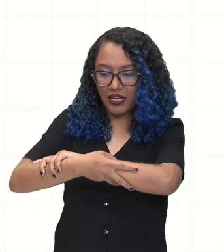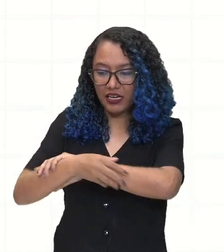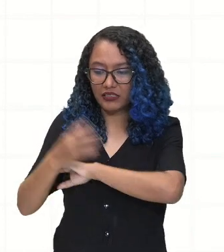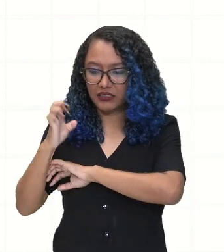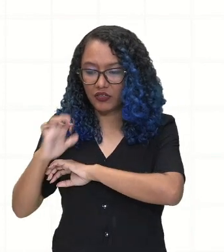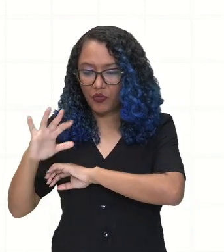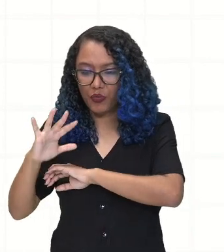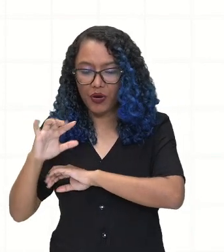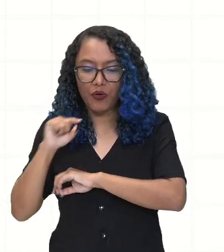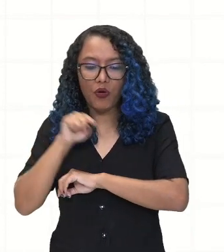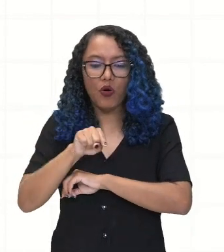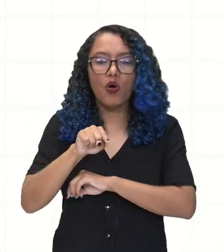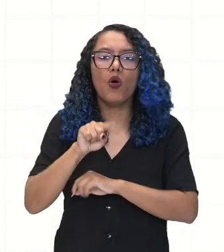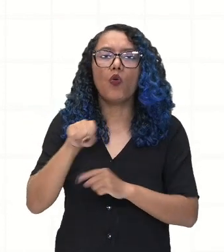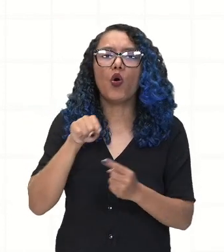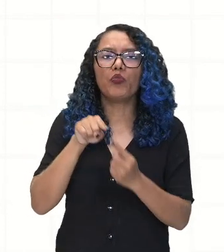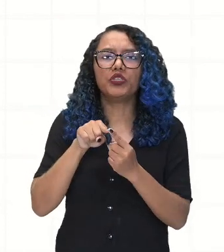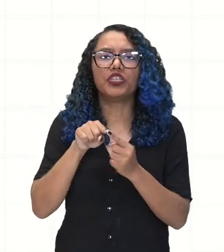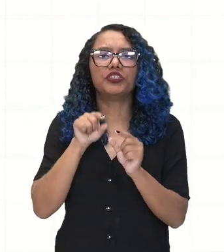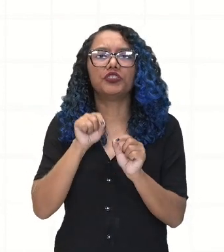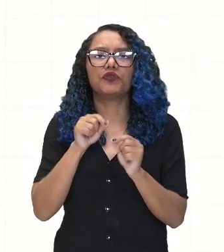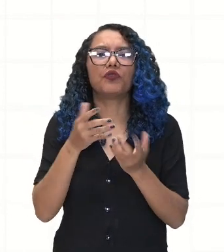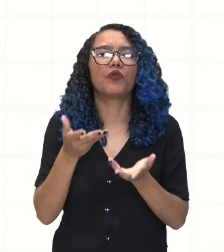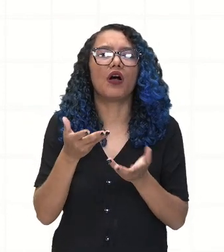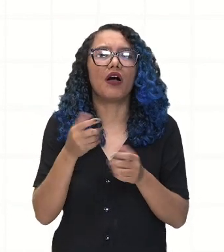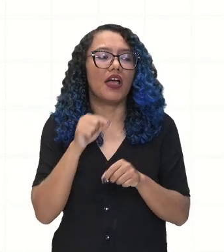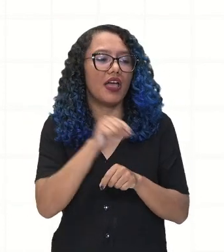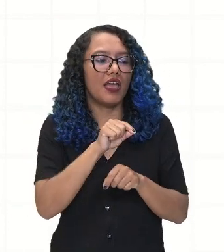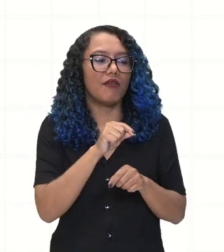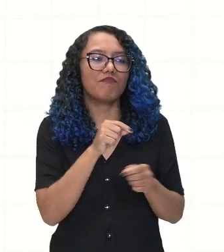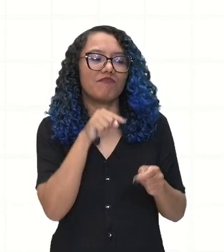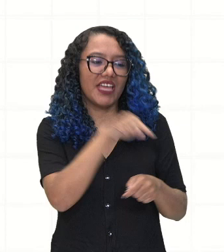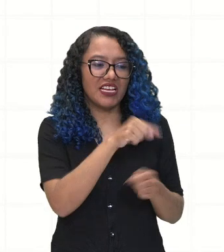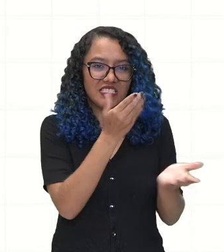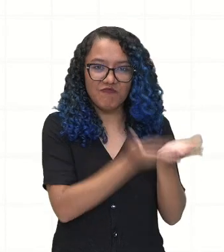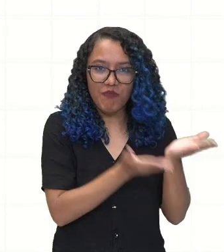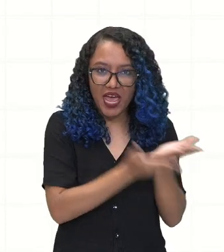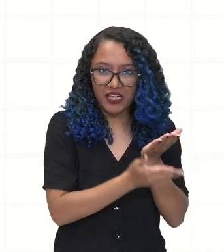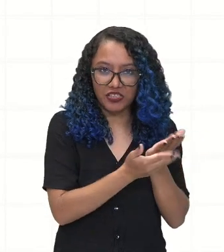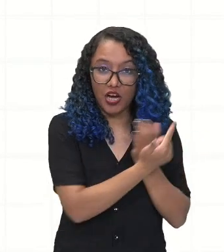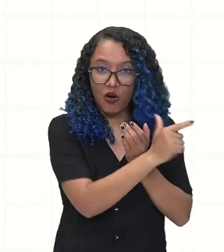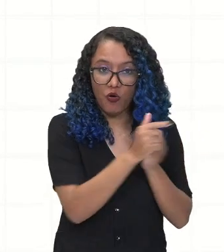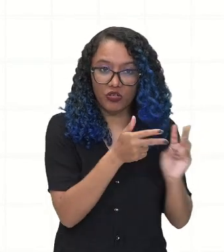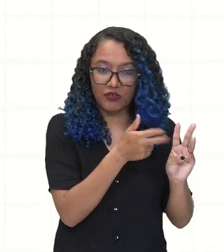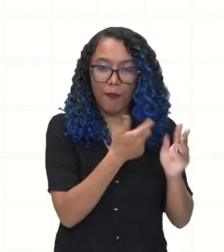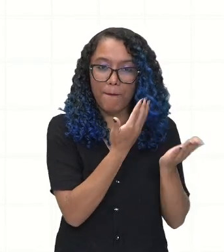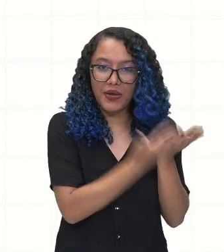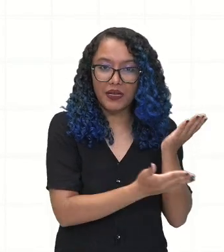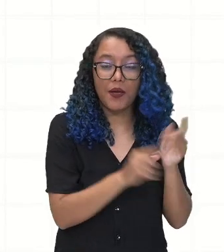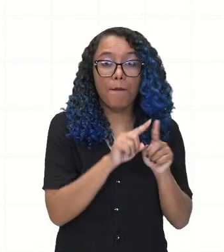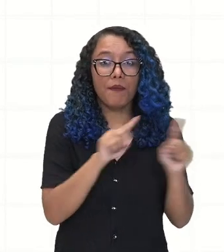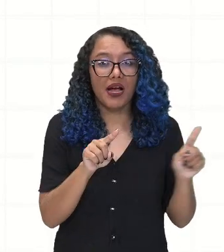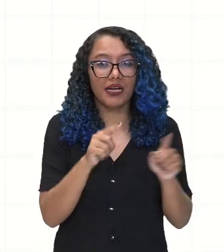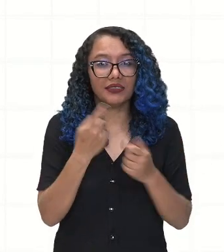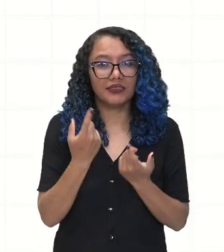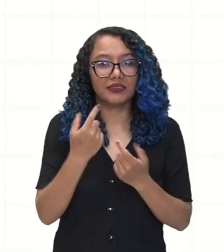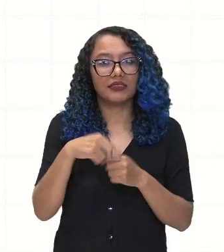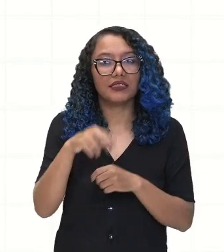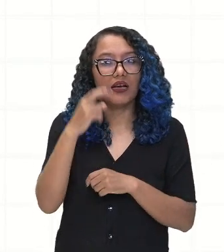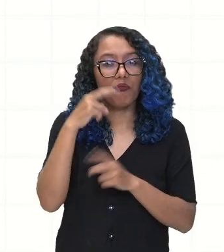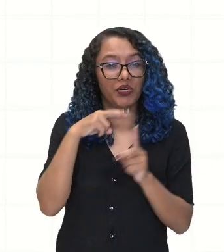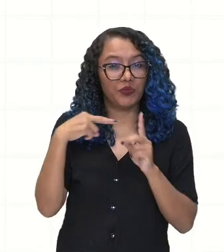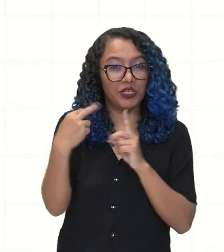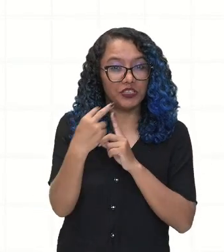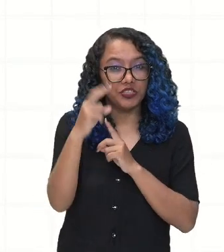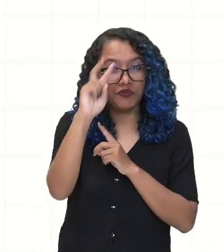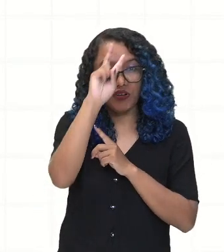Dominar o seu inimigo. Só que, com o passar do tempo, essa mentalidade vai mudar. Então,